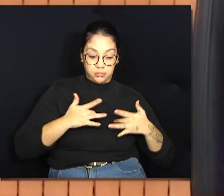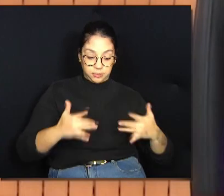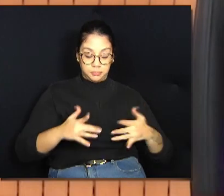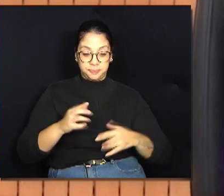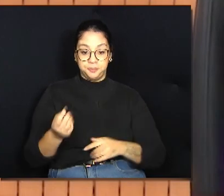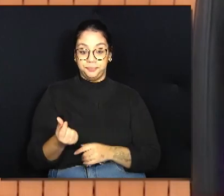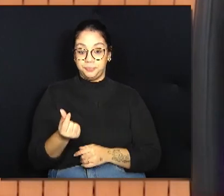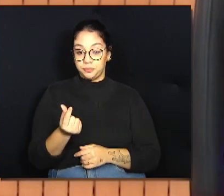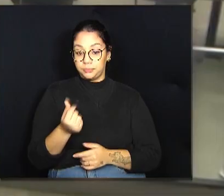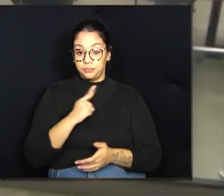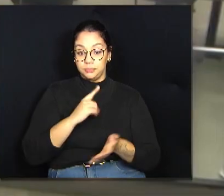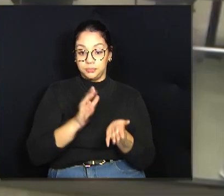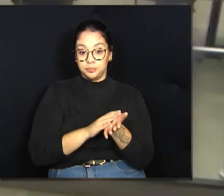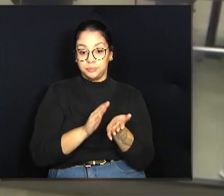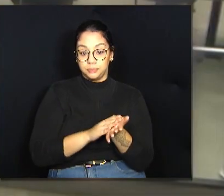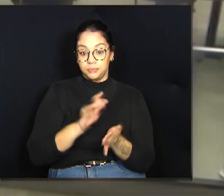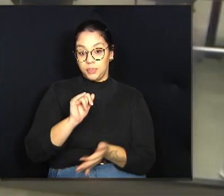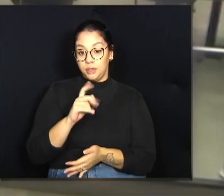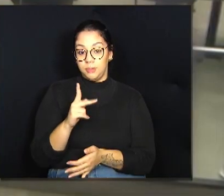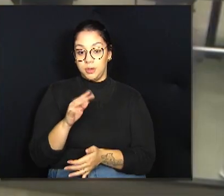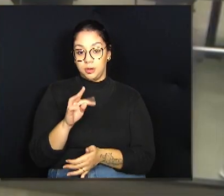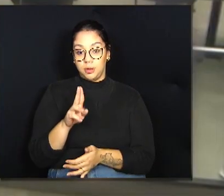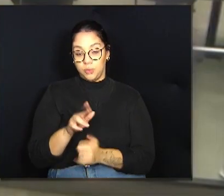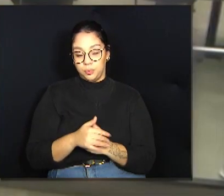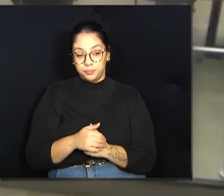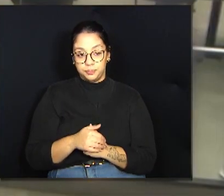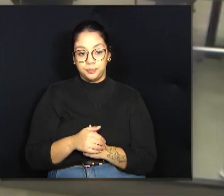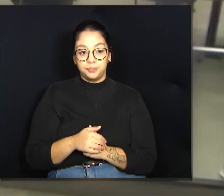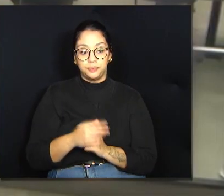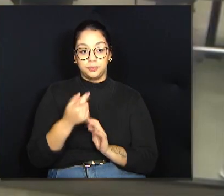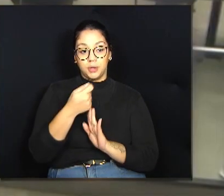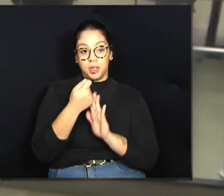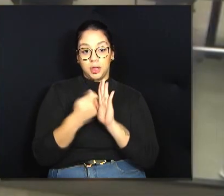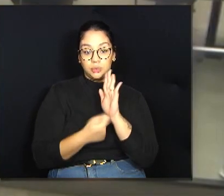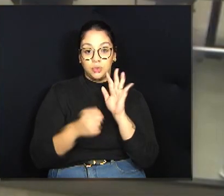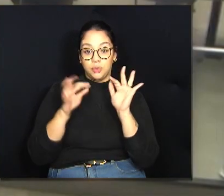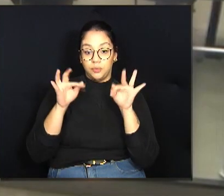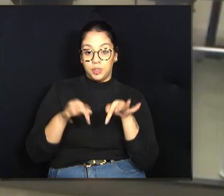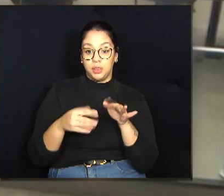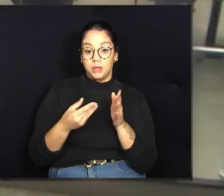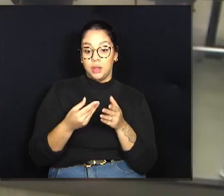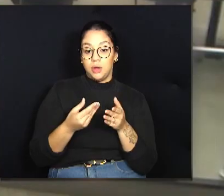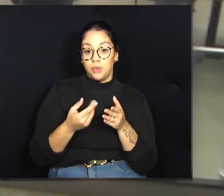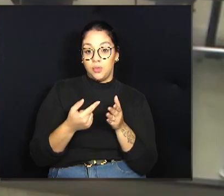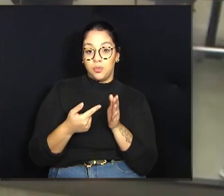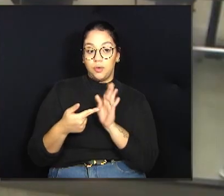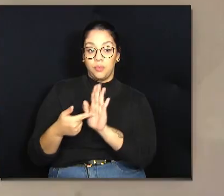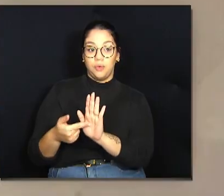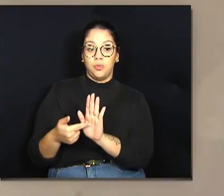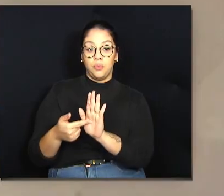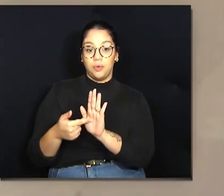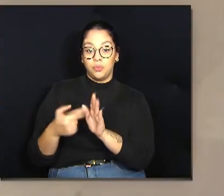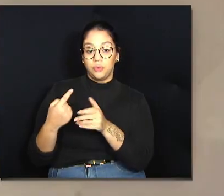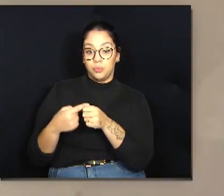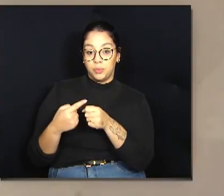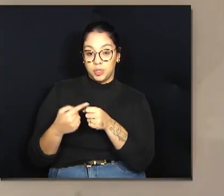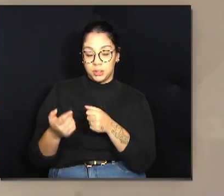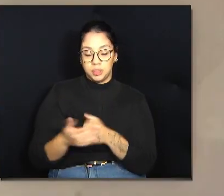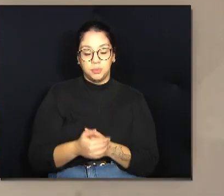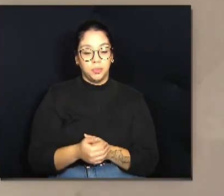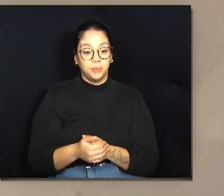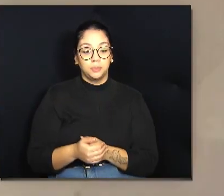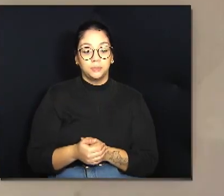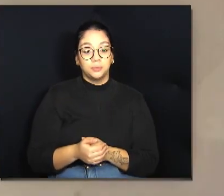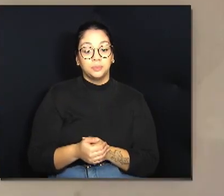que é cobrado do IPTU para ele. O relatório final será encaminhado para a Secretaria de Finanças do município. Então esse conjunto